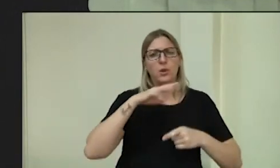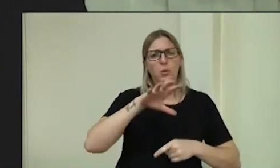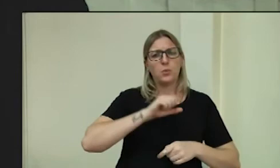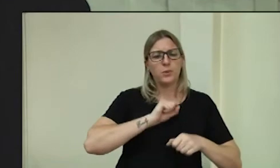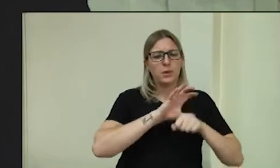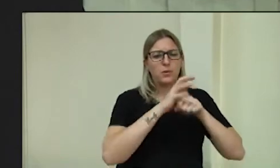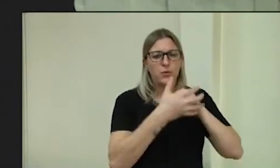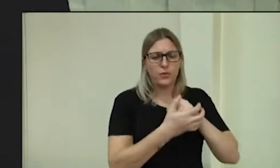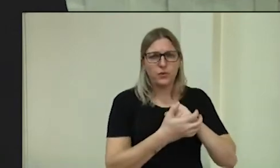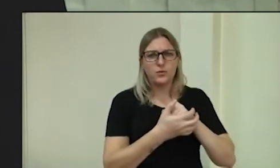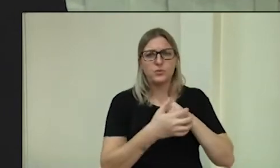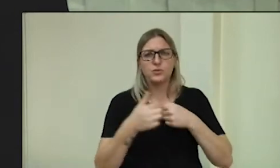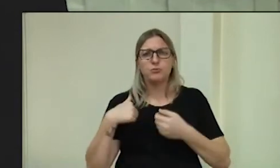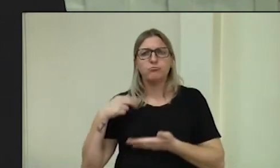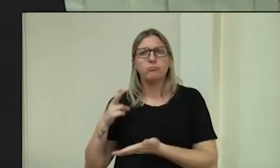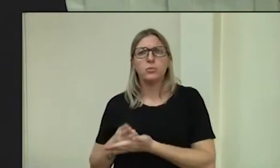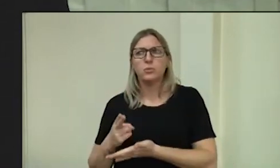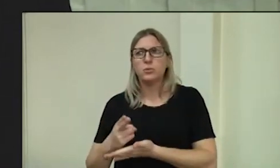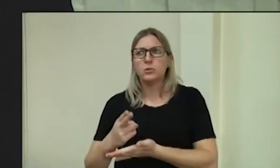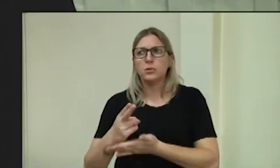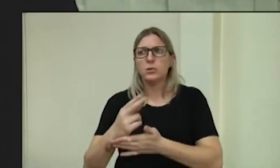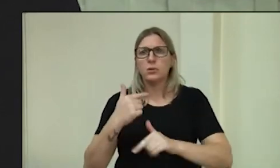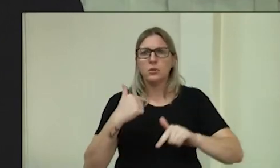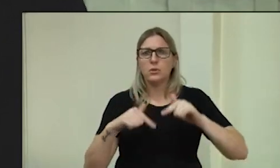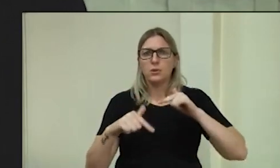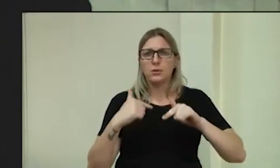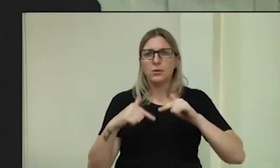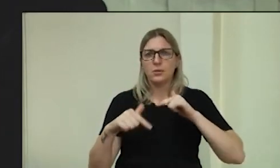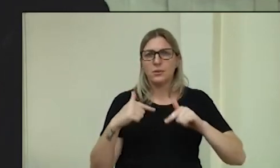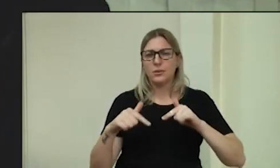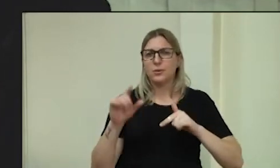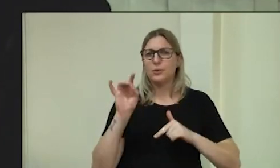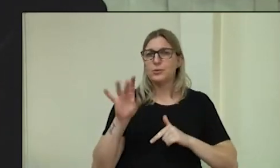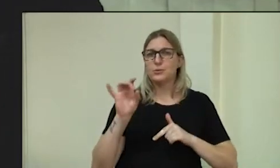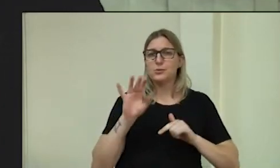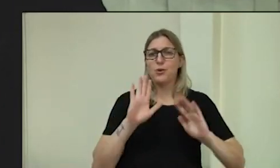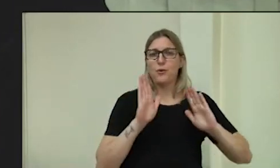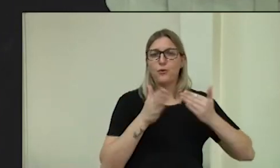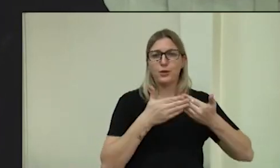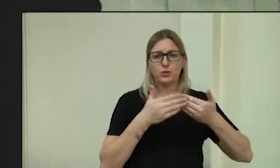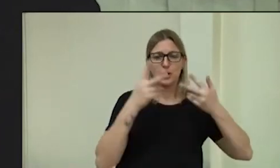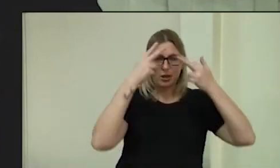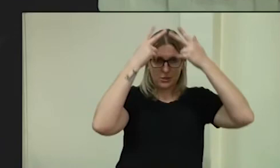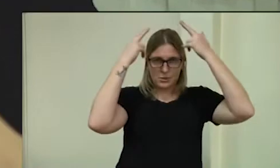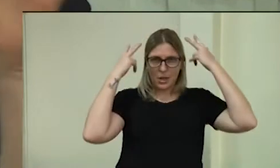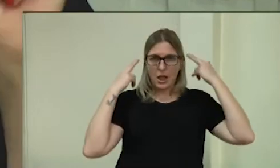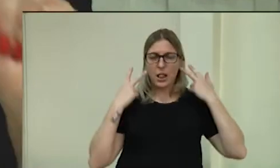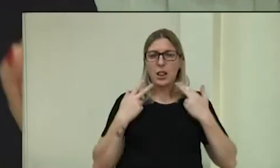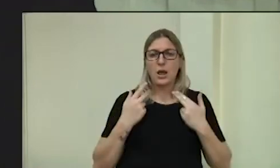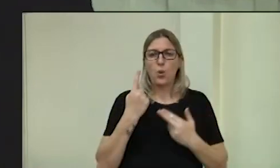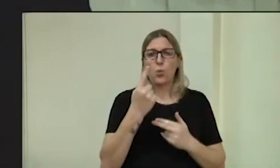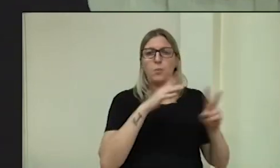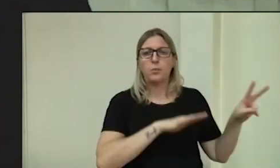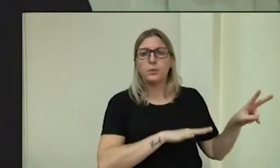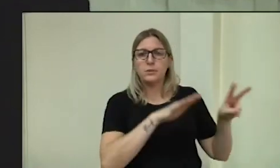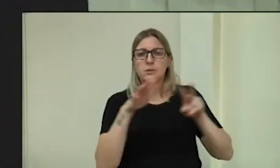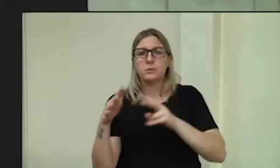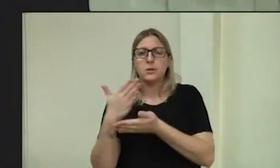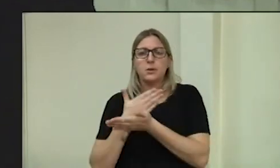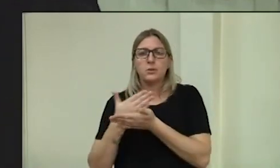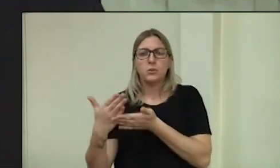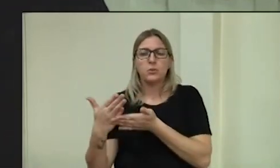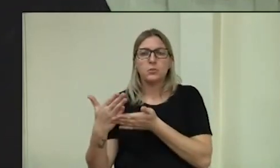tive COVID e continuei trabalhando. Eu só fechei meu salão uma semana no começo da COVID